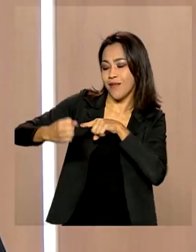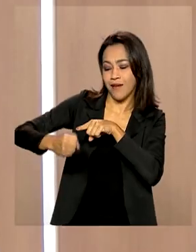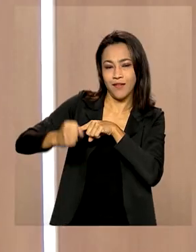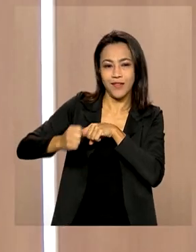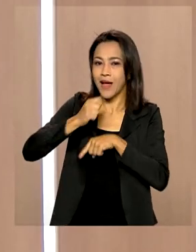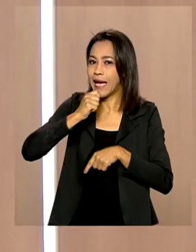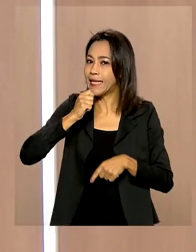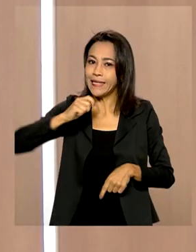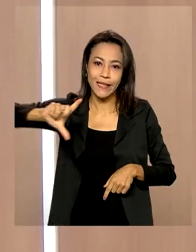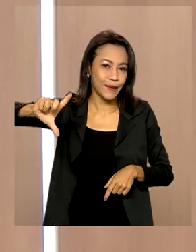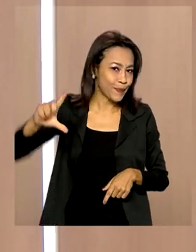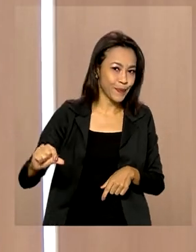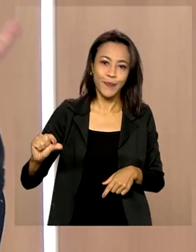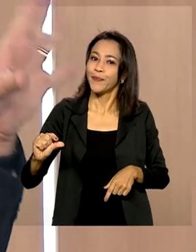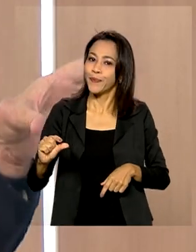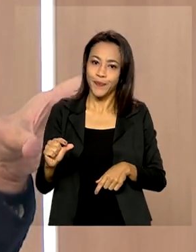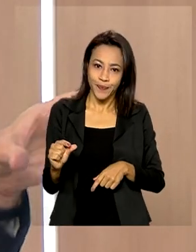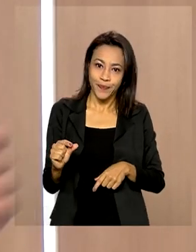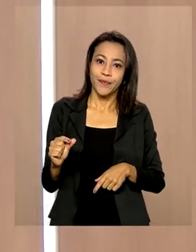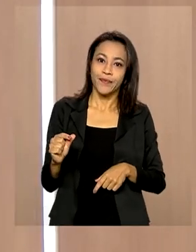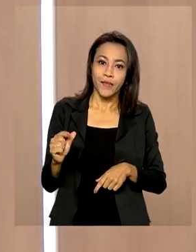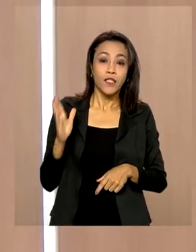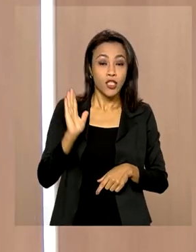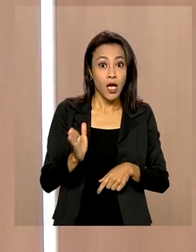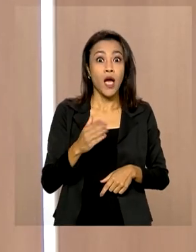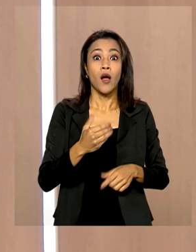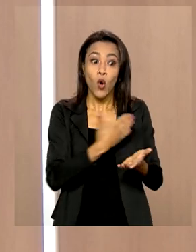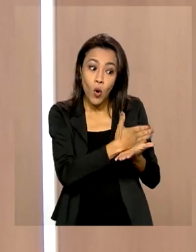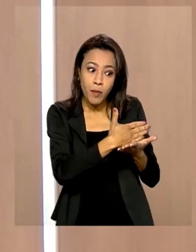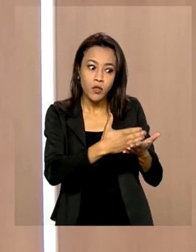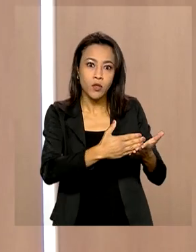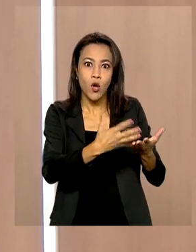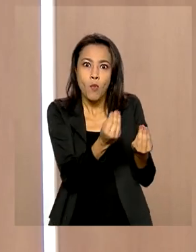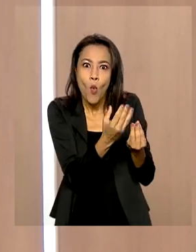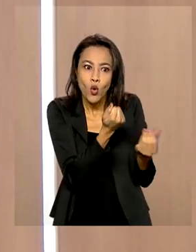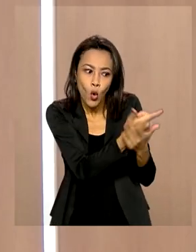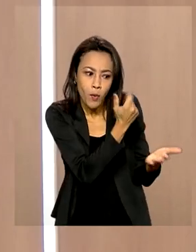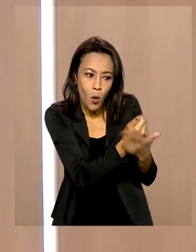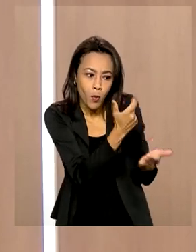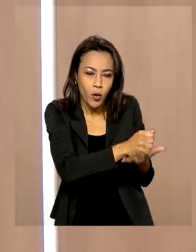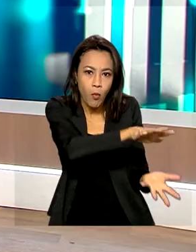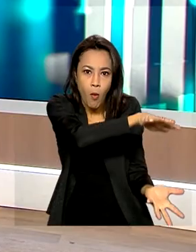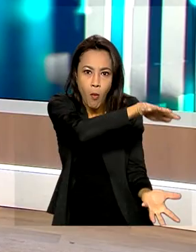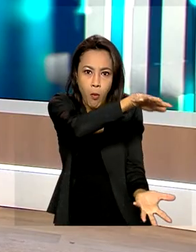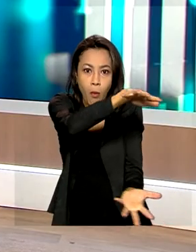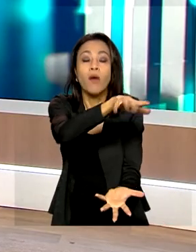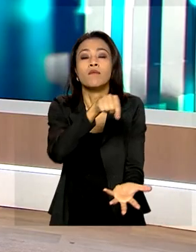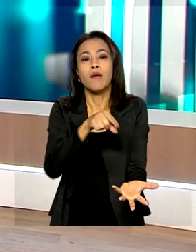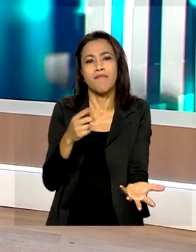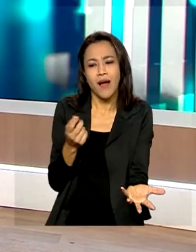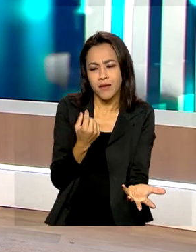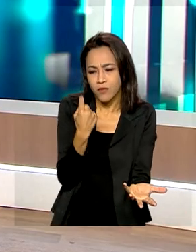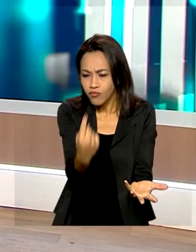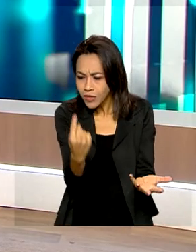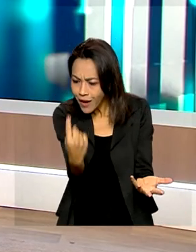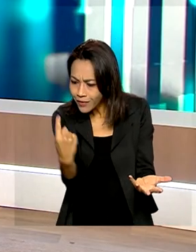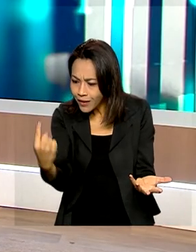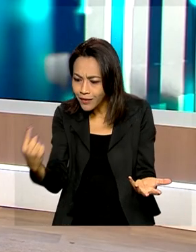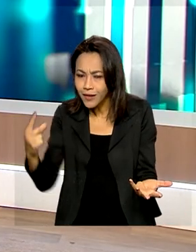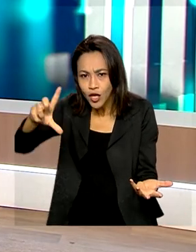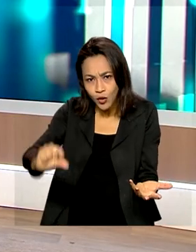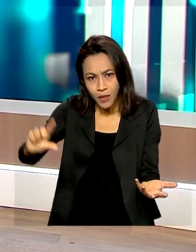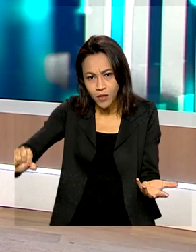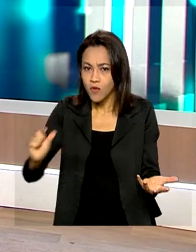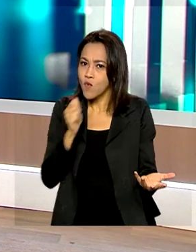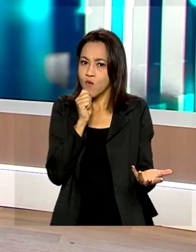aparecendo para o consumidor. A queda começou no atacado, mas está chegando ainda ao consumidor. Isso só vai se refletir, provavelmente, nos índices de agosto